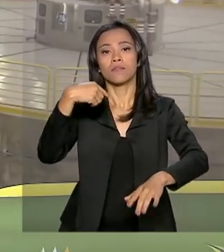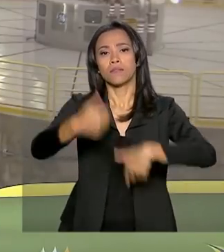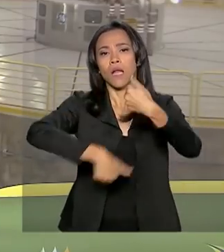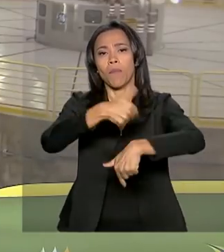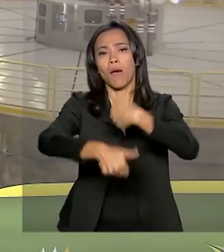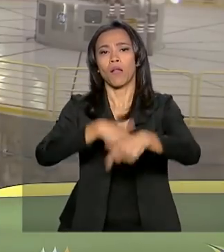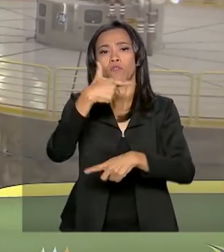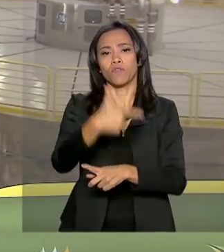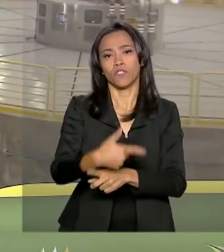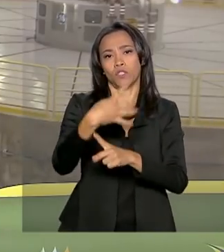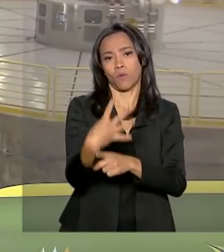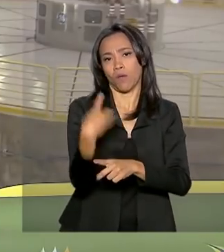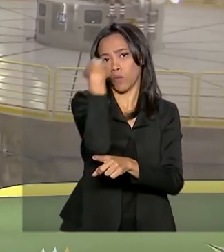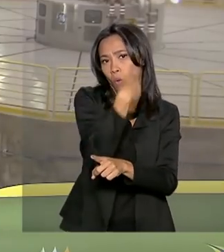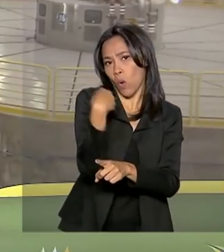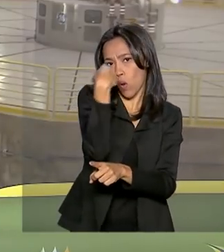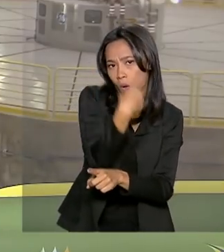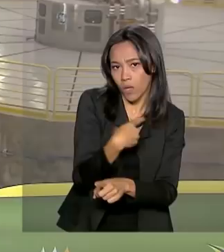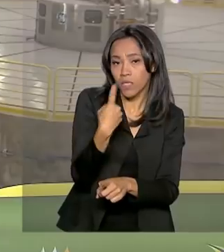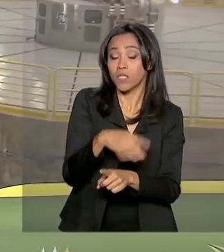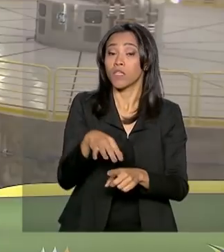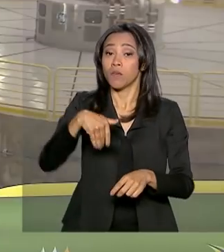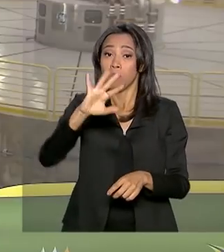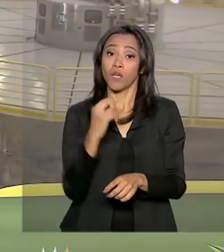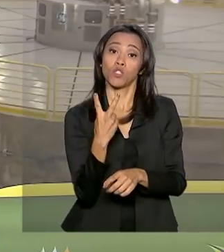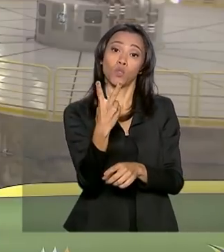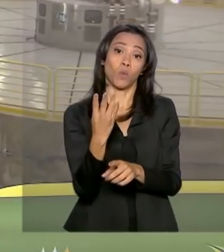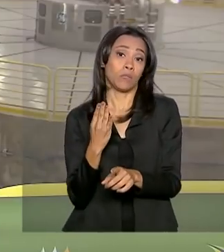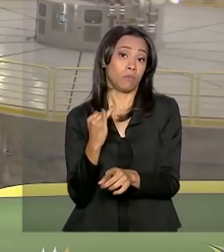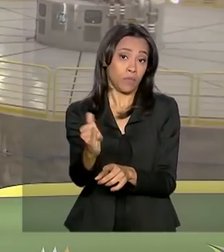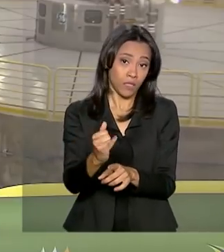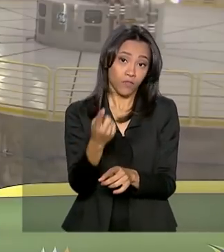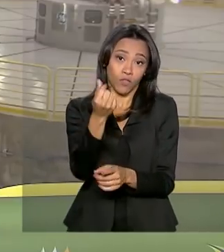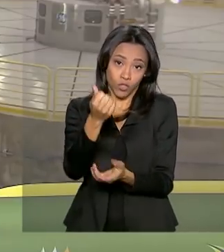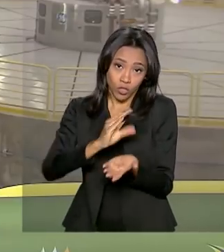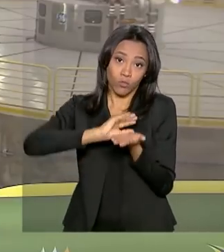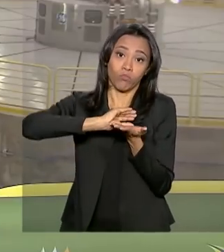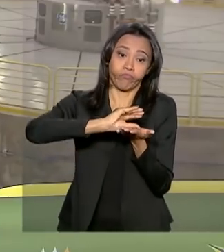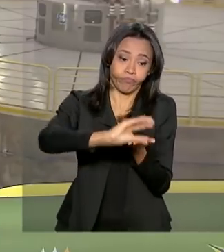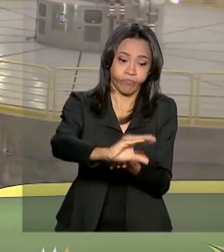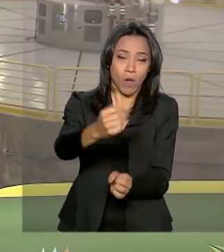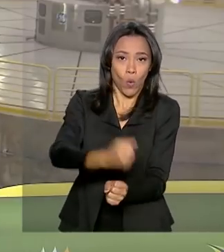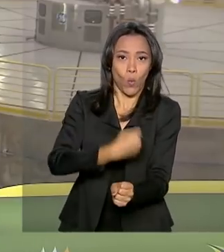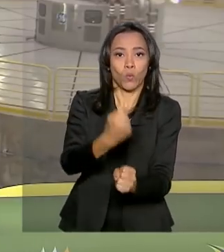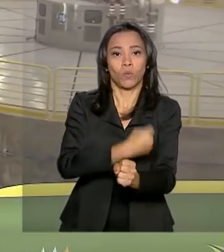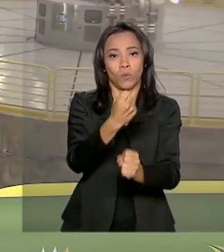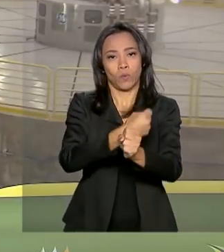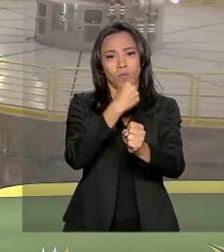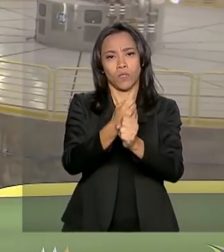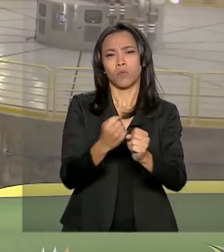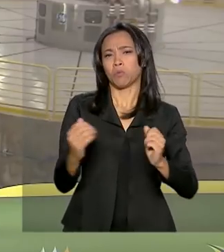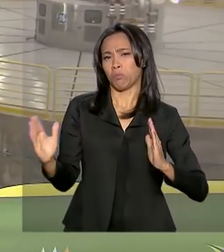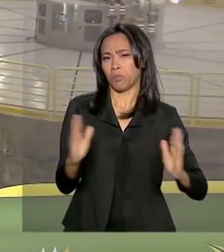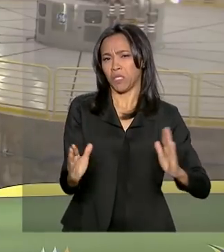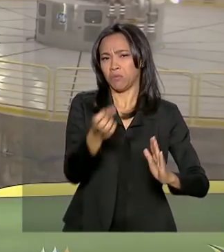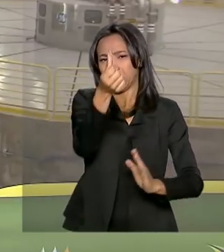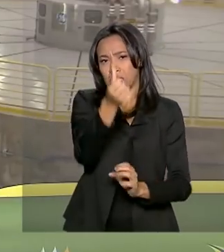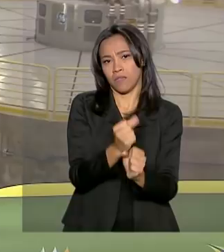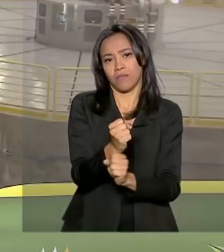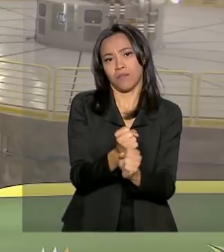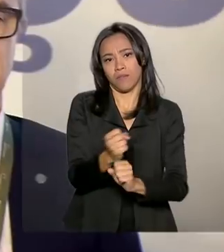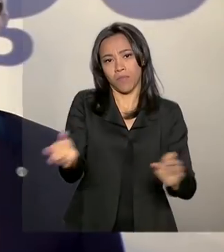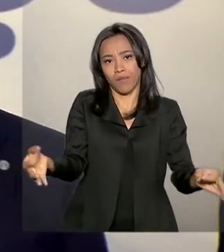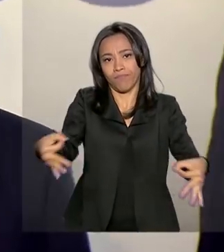dia e mais de dois bilhões de reais foram investidos em todo o empreendimento, que levou seis anos para ser